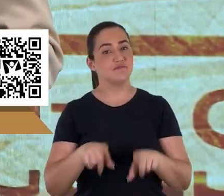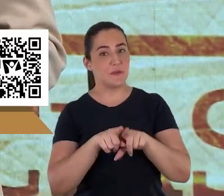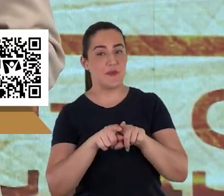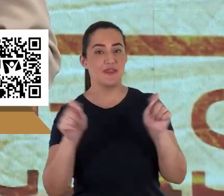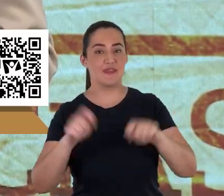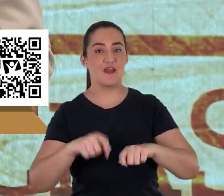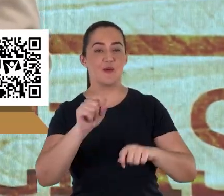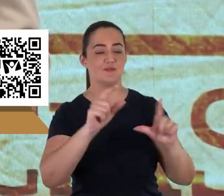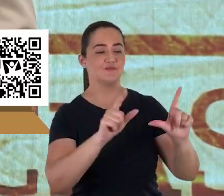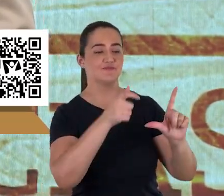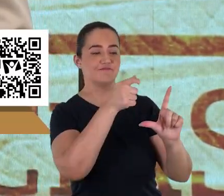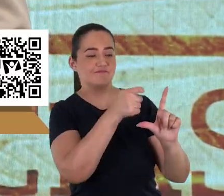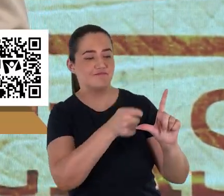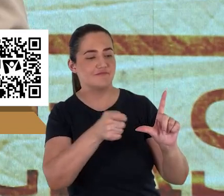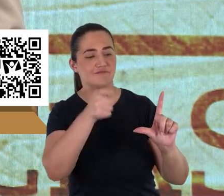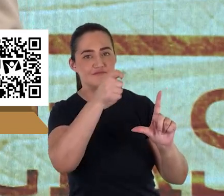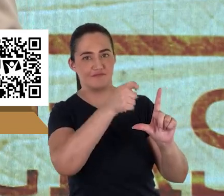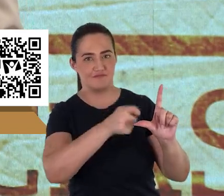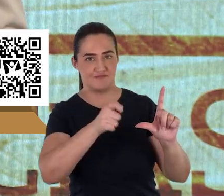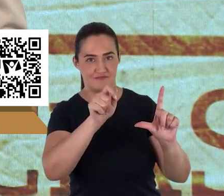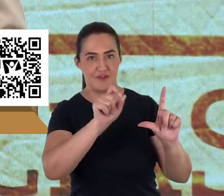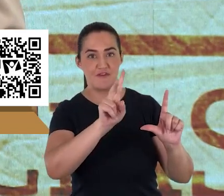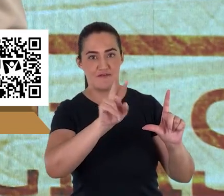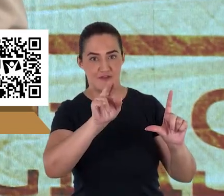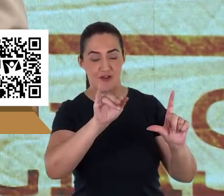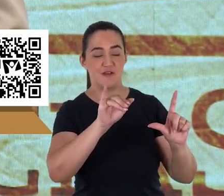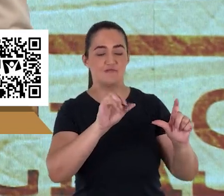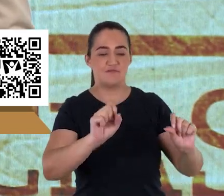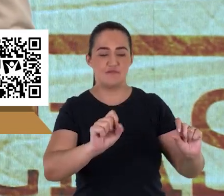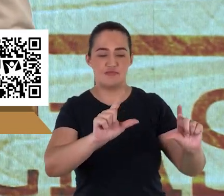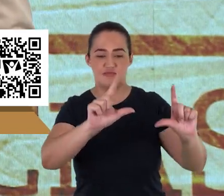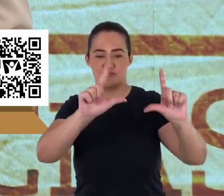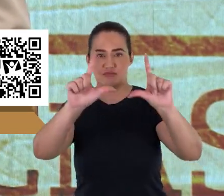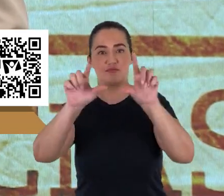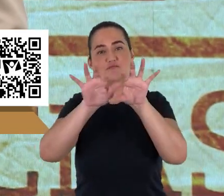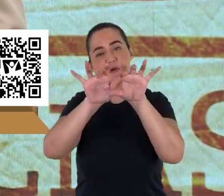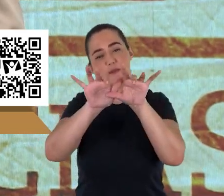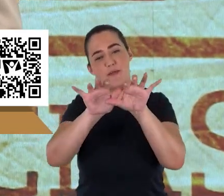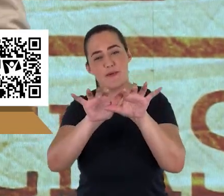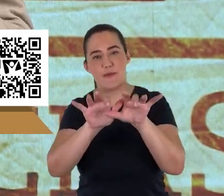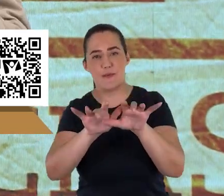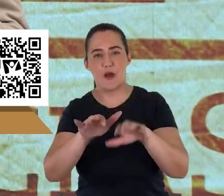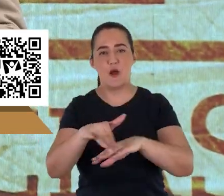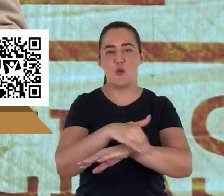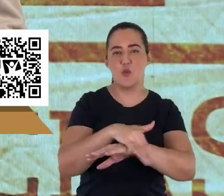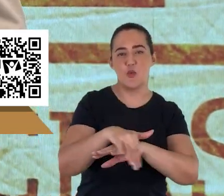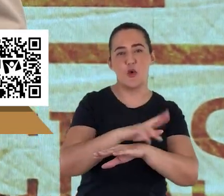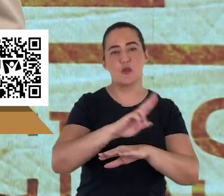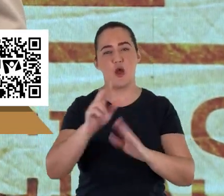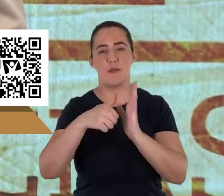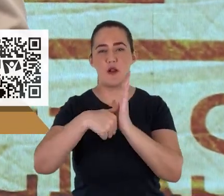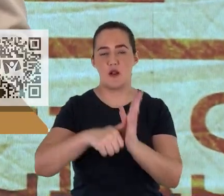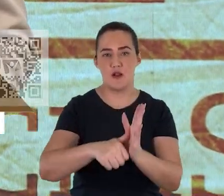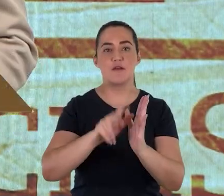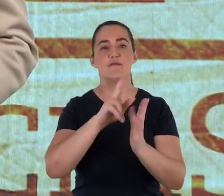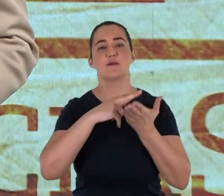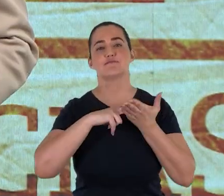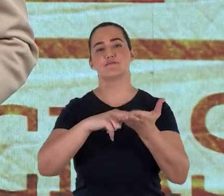.br. Você também pode acionar o QR Code que aparece aí na tela e fazer o preenchimento do cadastro e o Guia de Estudos